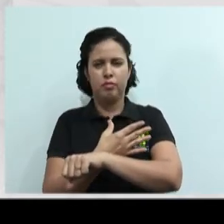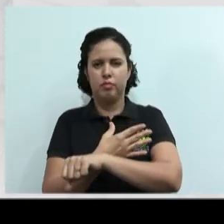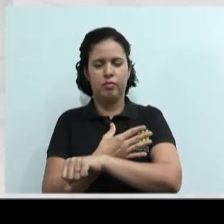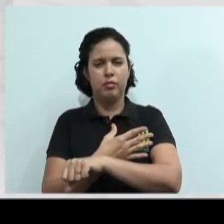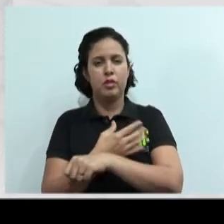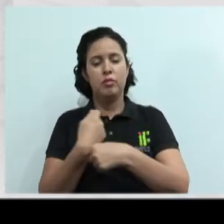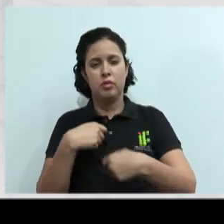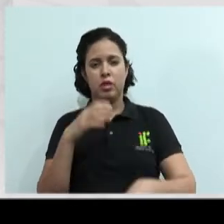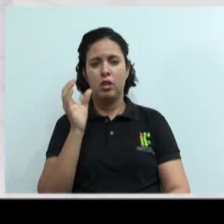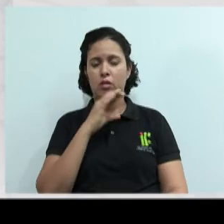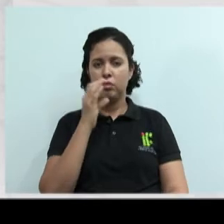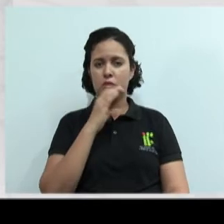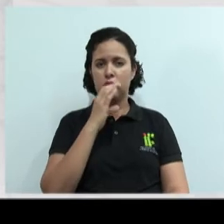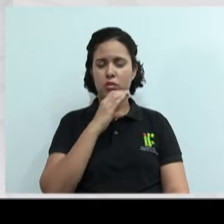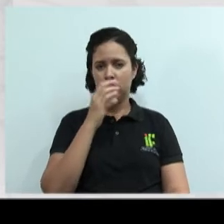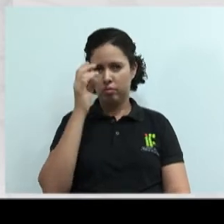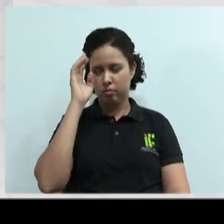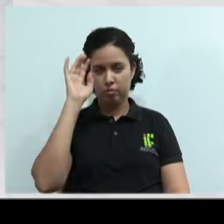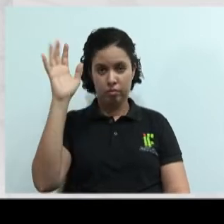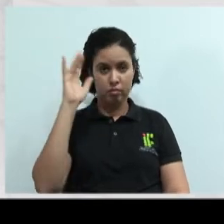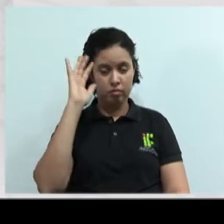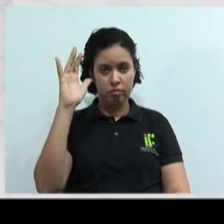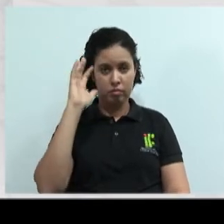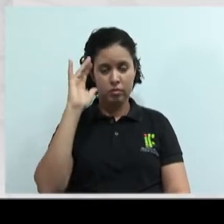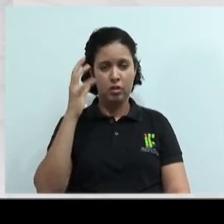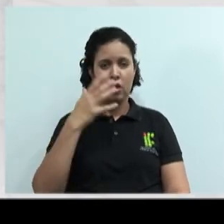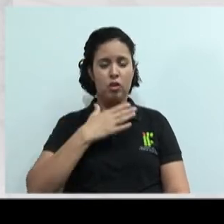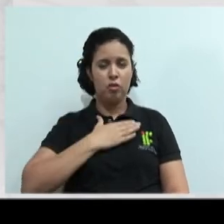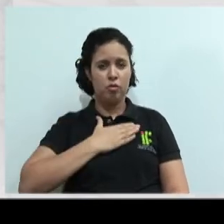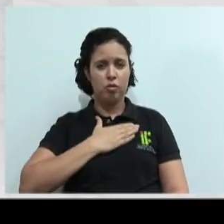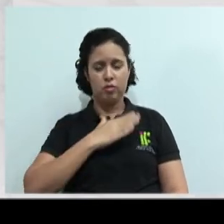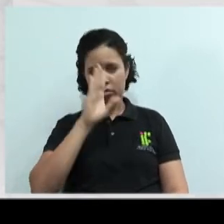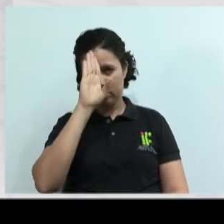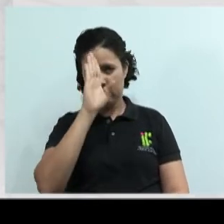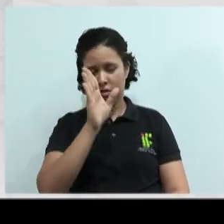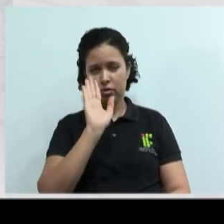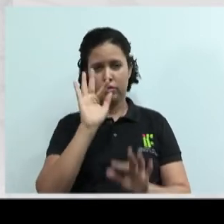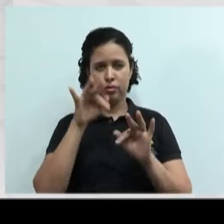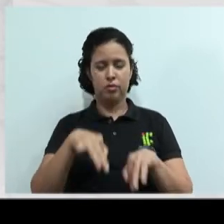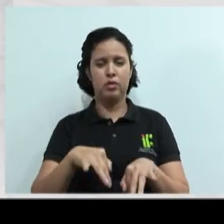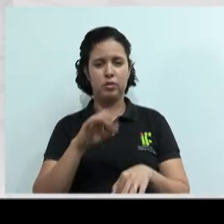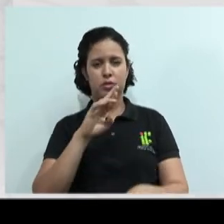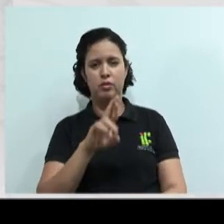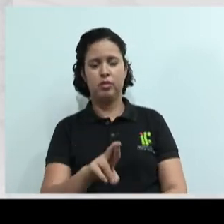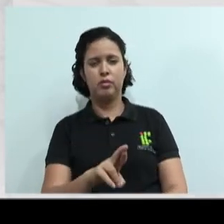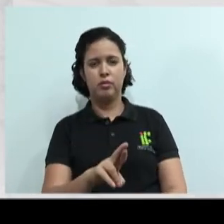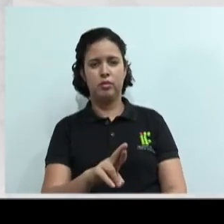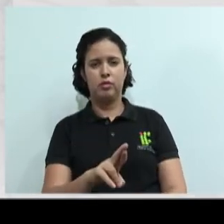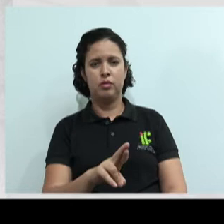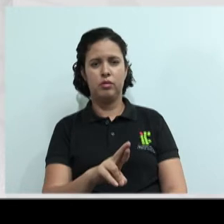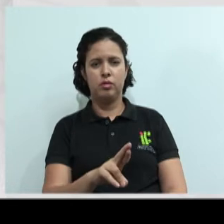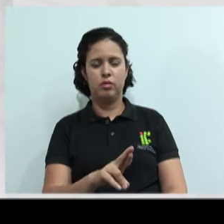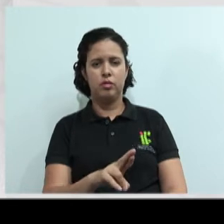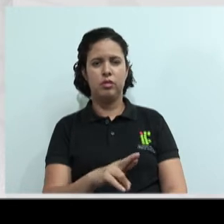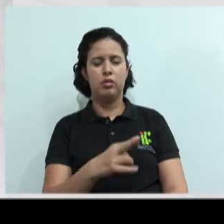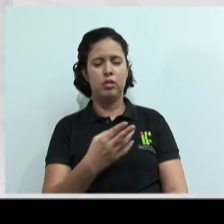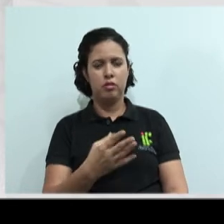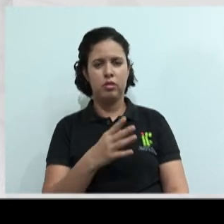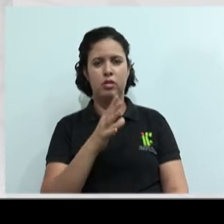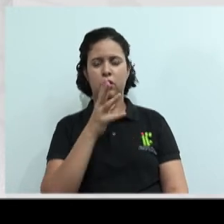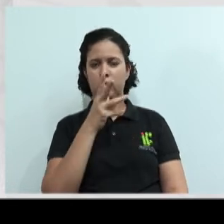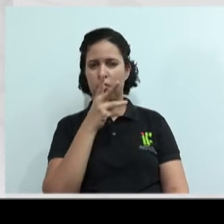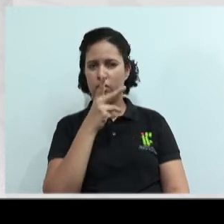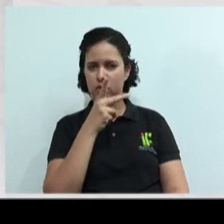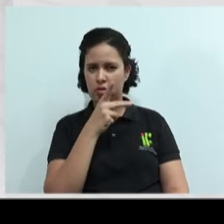sua velocidade e raciocínio, porque como ele é uma pessoa que gosta de logo chegar ao final, chegar ao resultado, não adianta você ficar com conversinha,